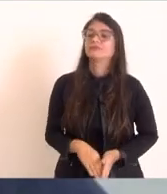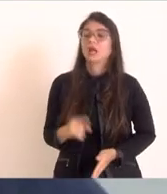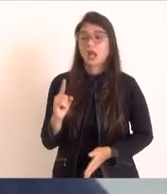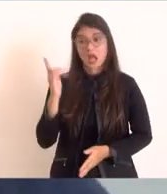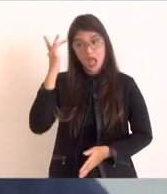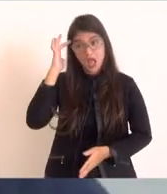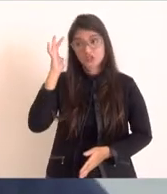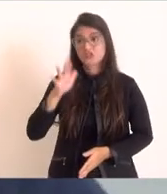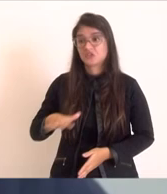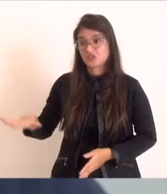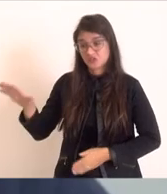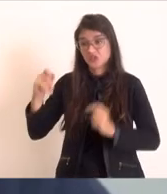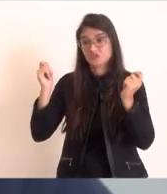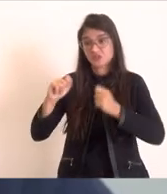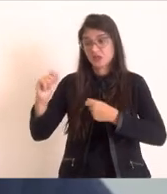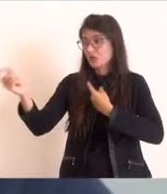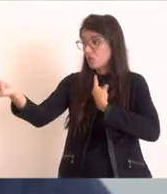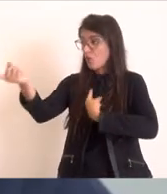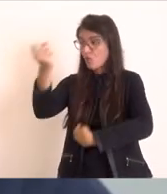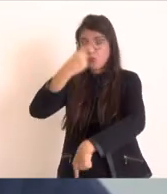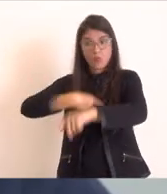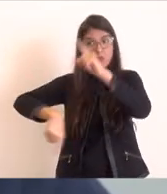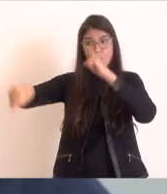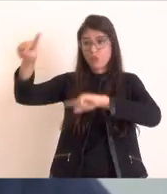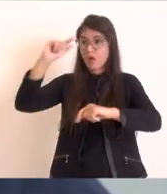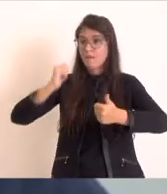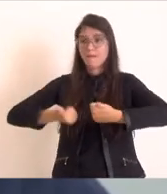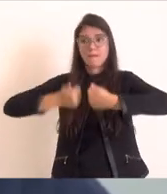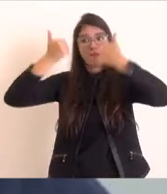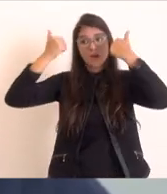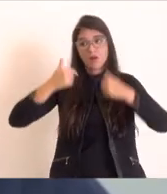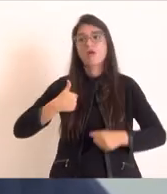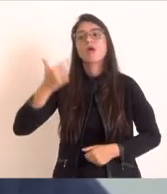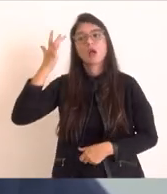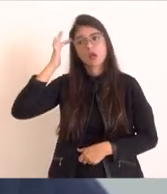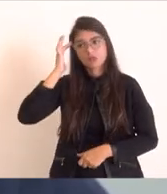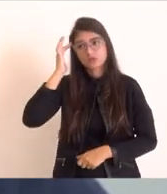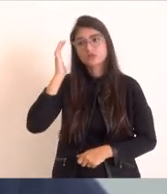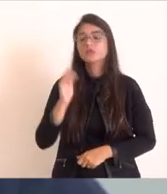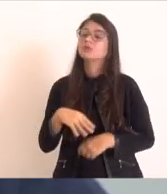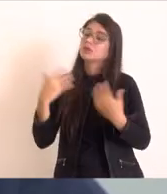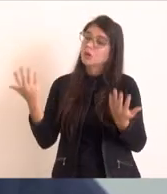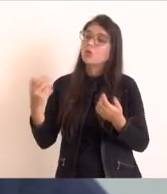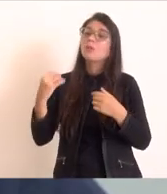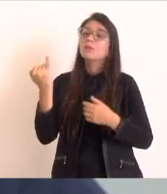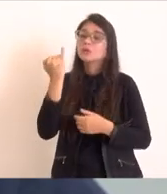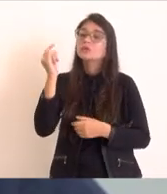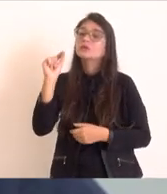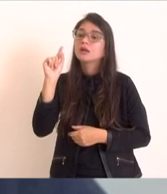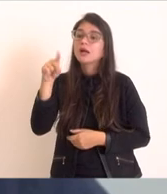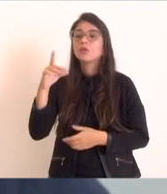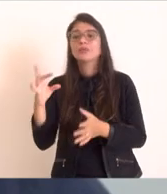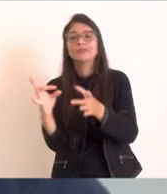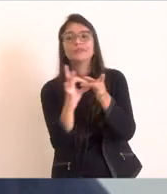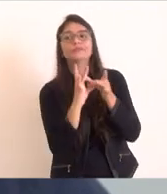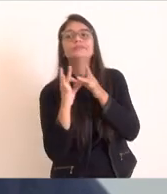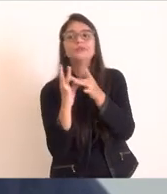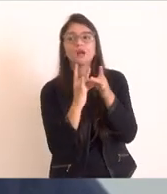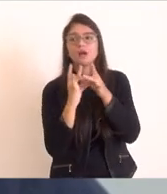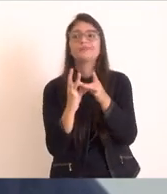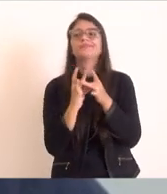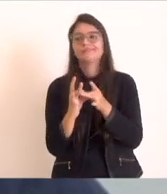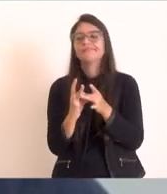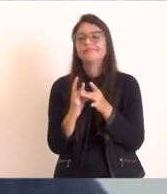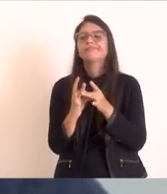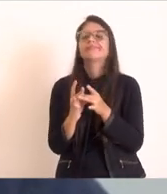forma extraordinária, e para isso é nada mais do que essa união de forças que vocês estão construindo. Então